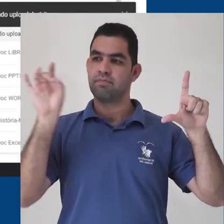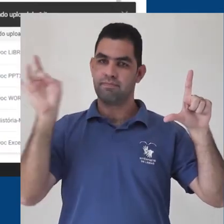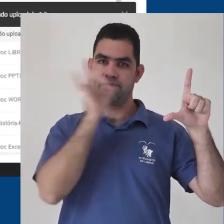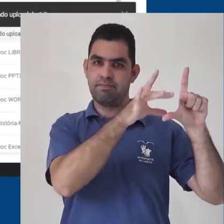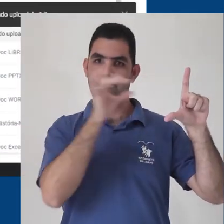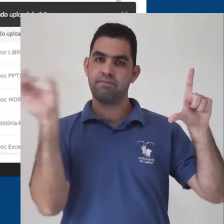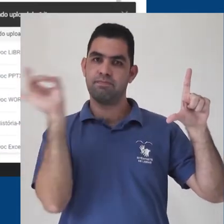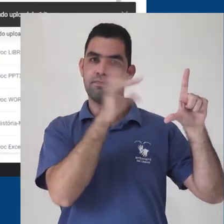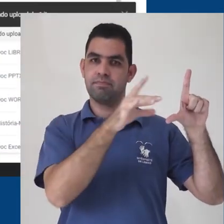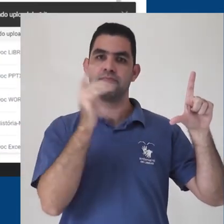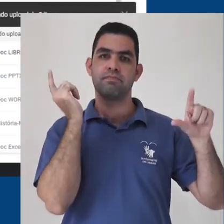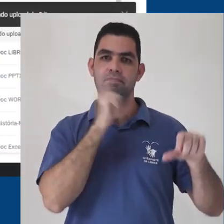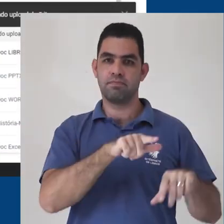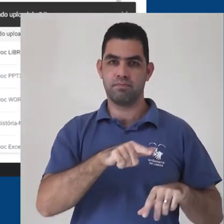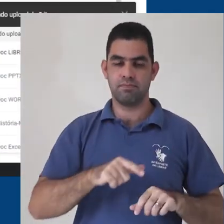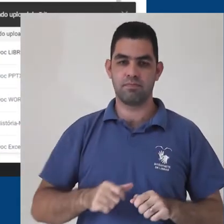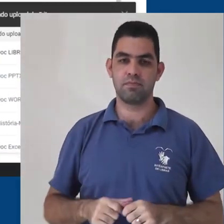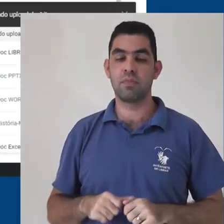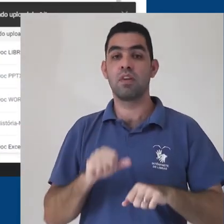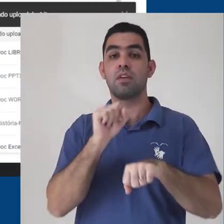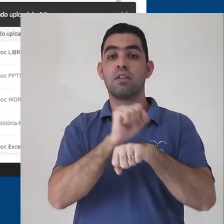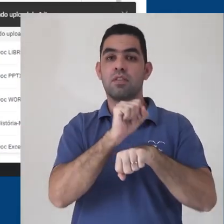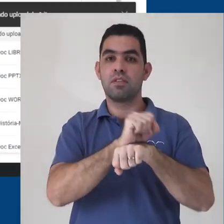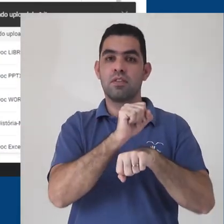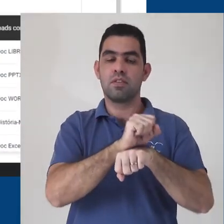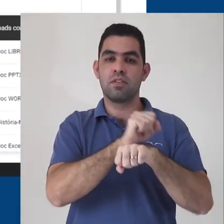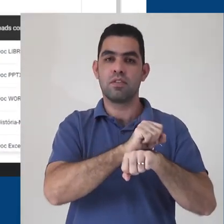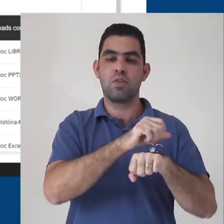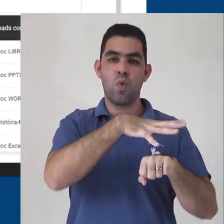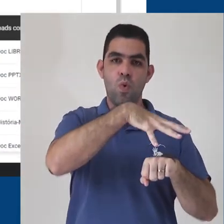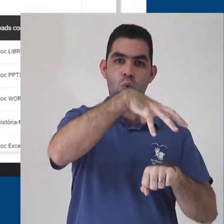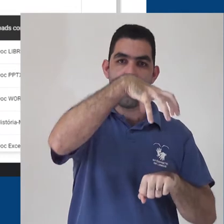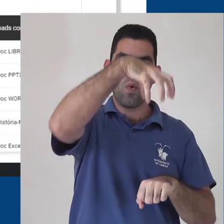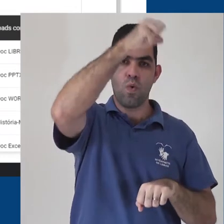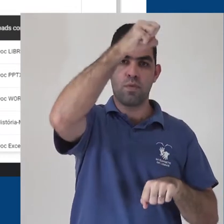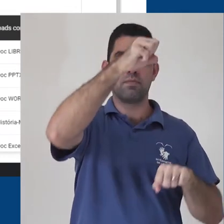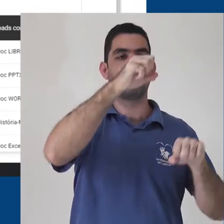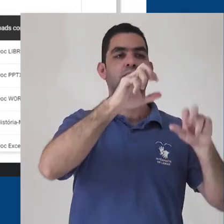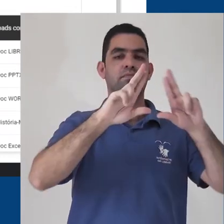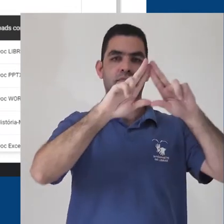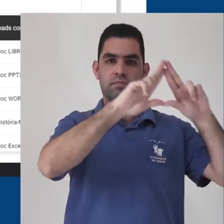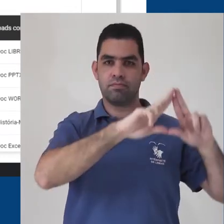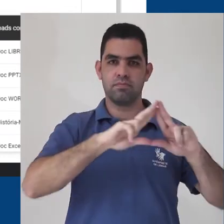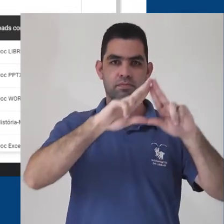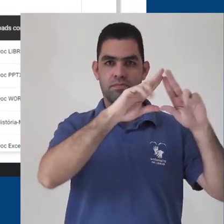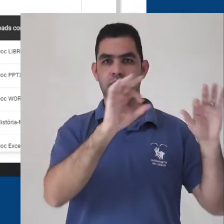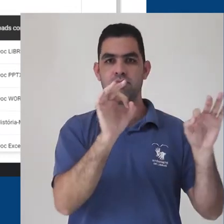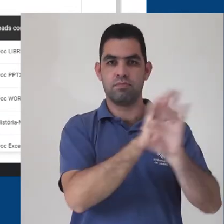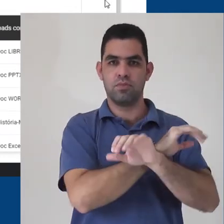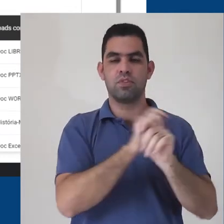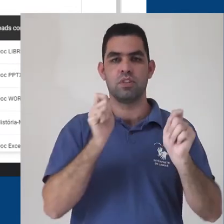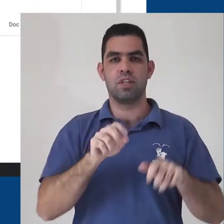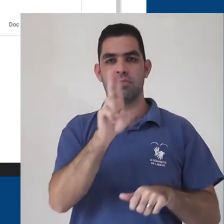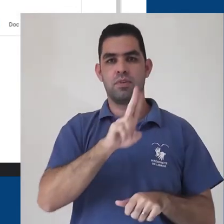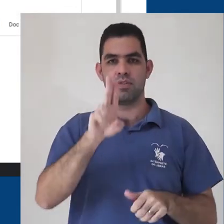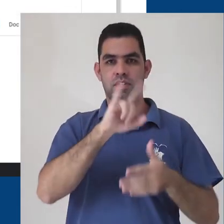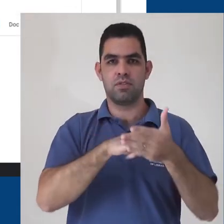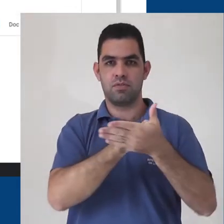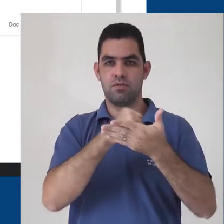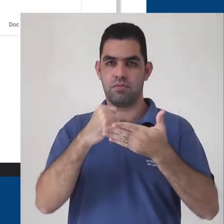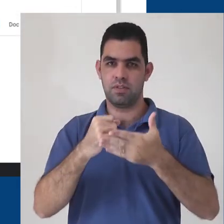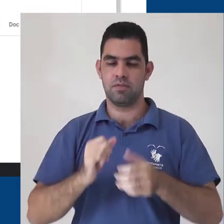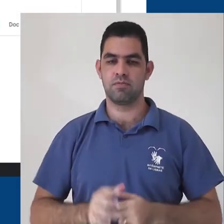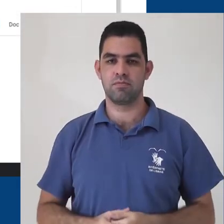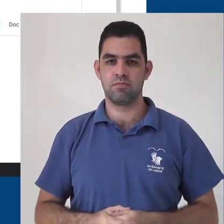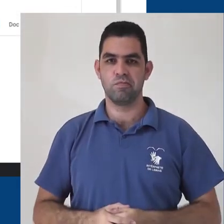tela. Agora, basta esperar que o upload seja concluído para que você possa utilizar o documento que acabou de inserir. Agora que